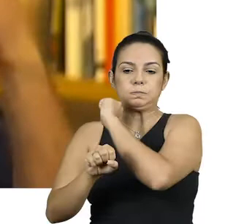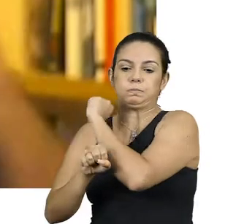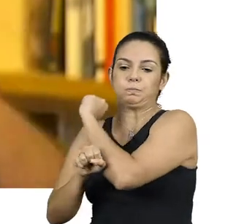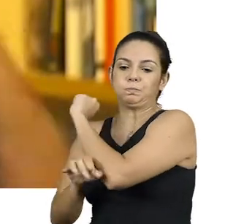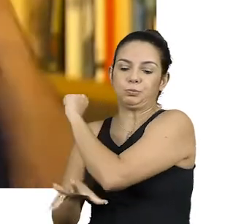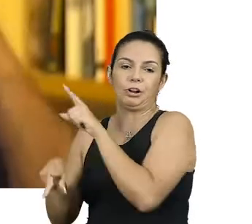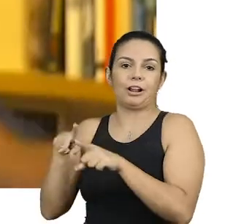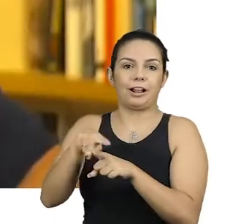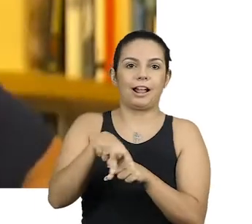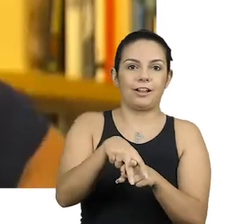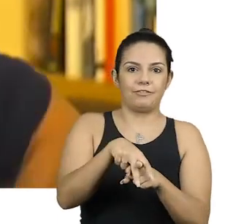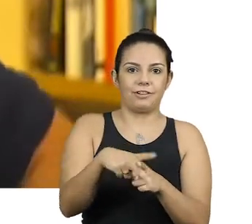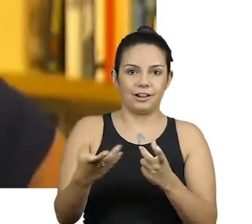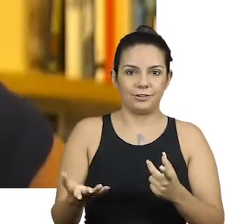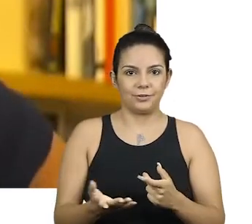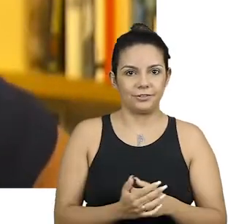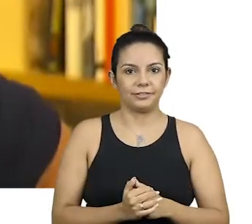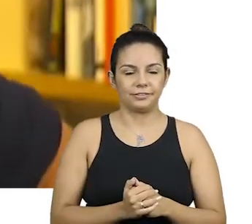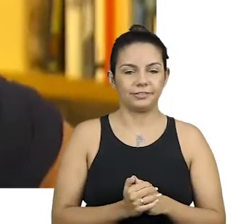E, naquele momento,